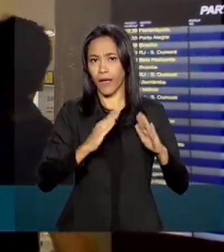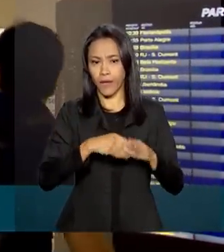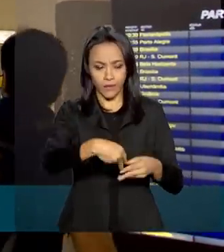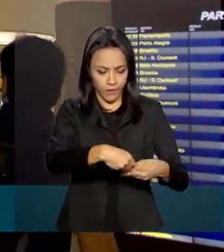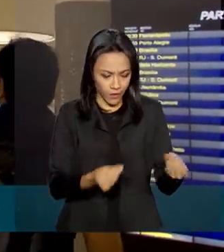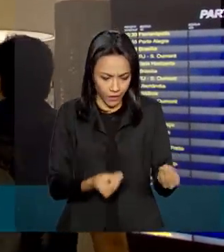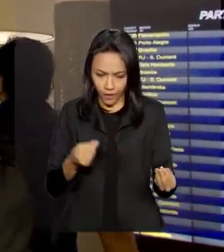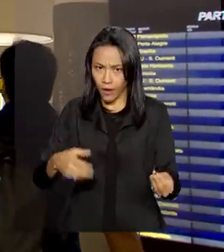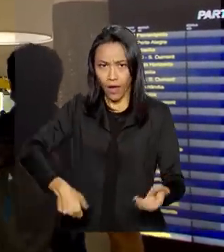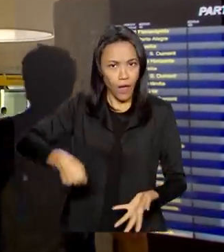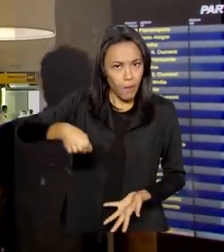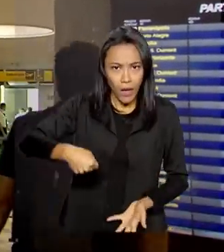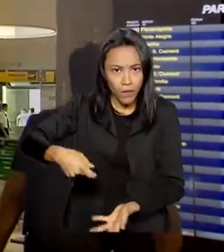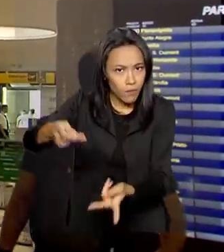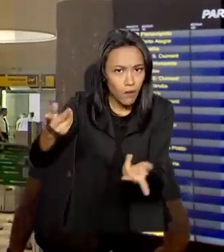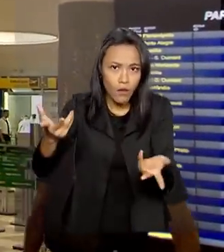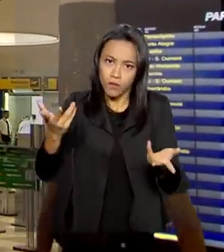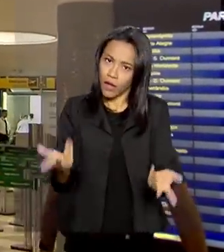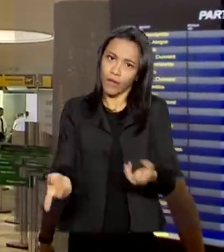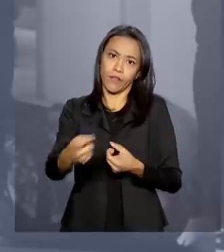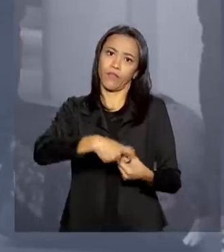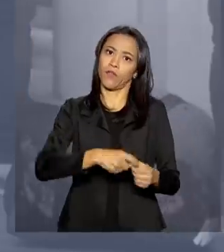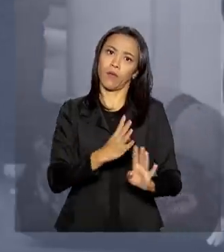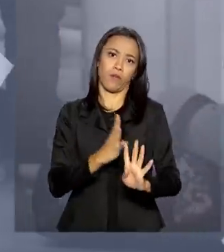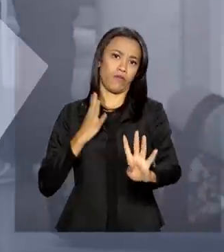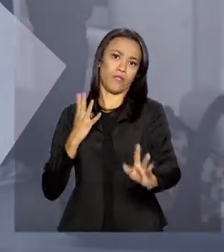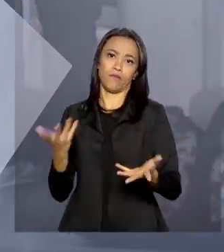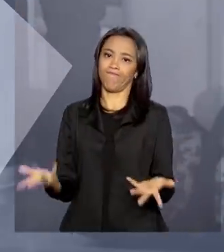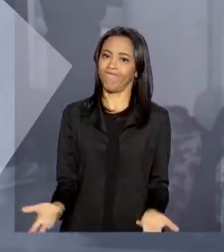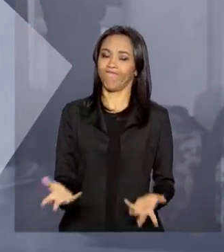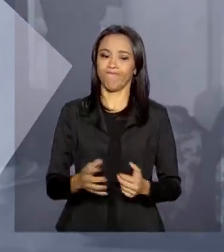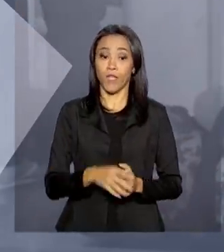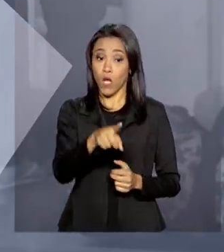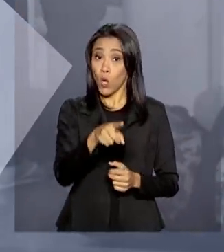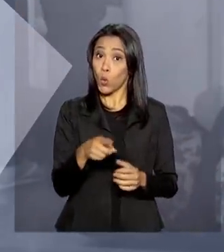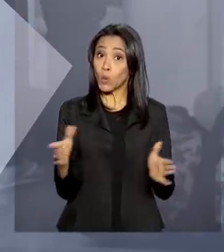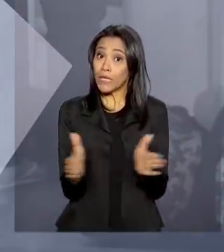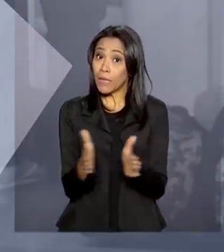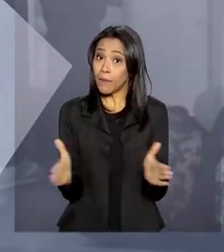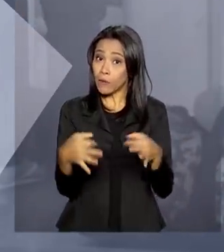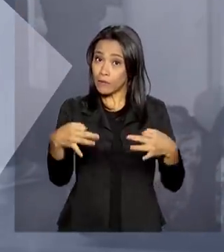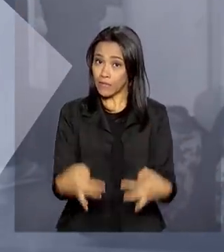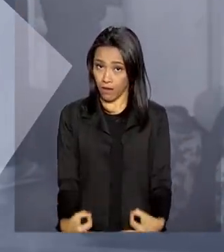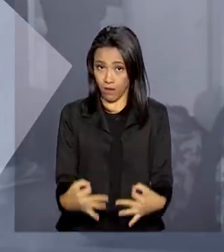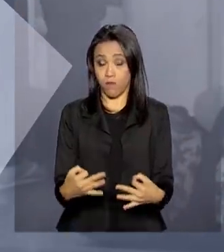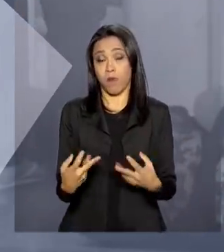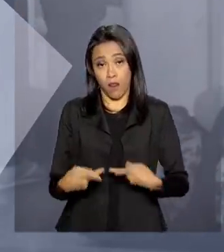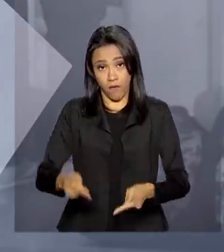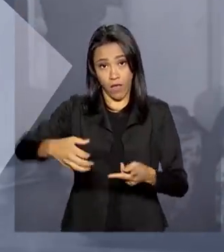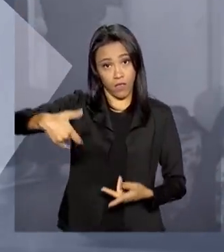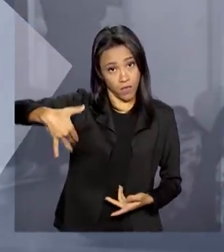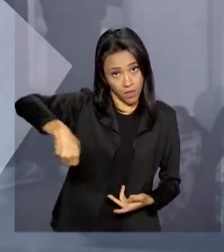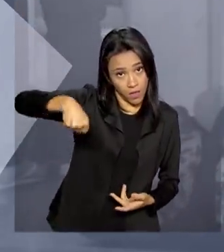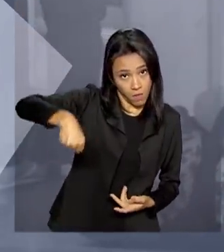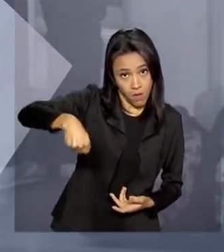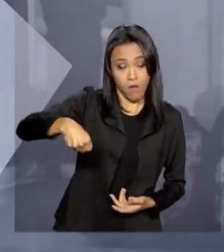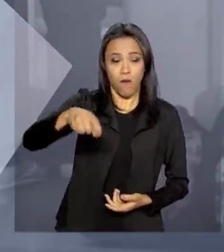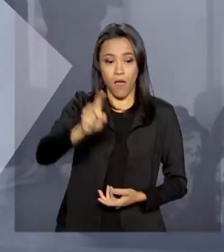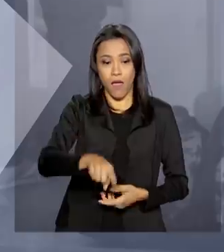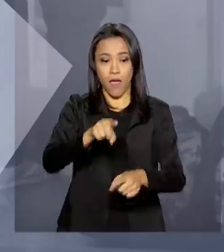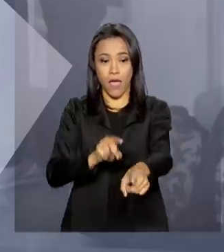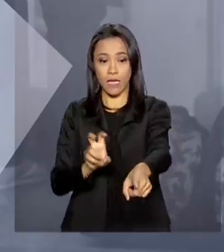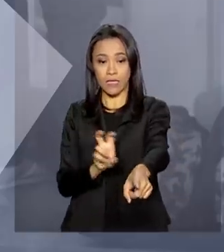a mala não pode seguir. Eu tenho que voltar para a fila. O tamanho correto da bagagem de mão para ir a bordo é de no máximo